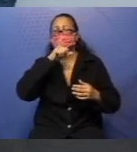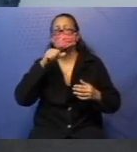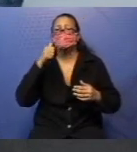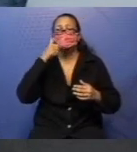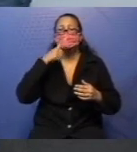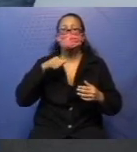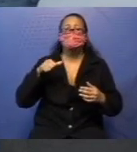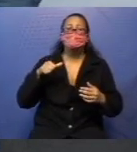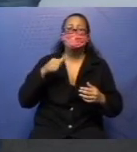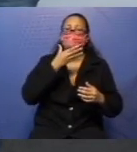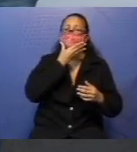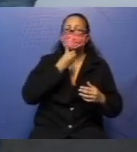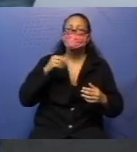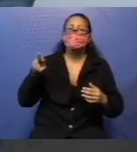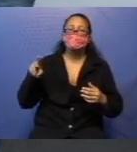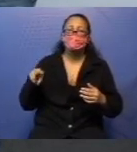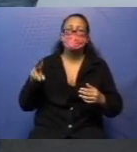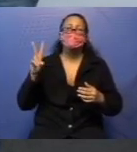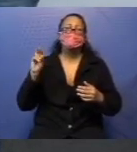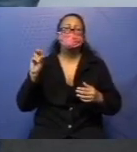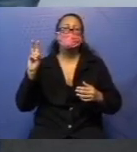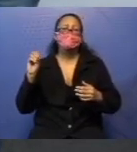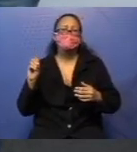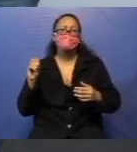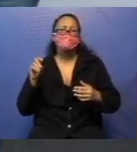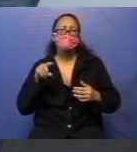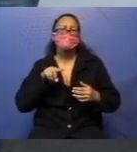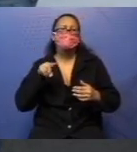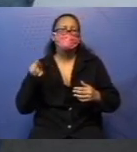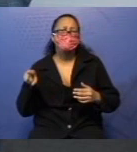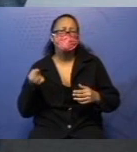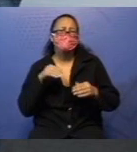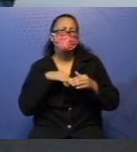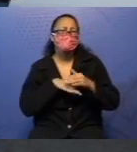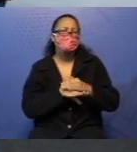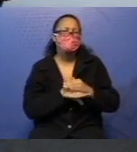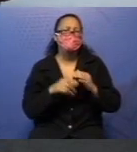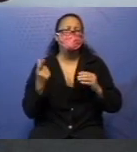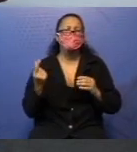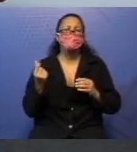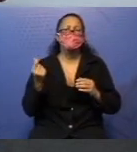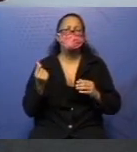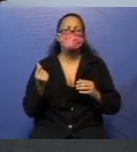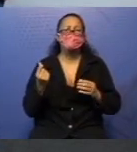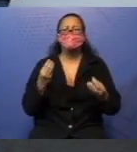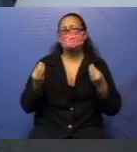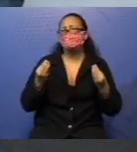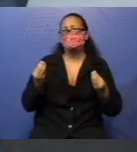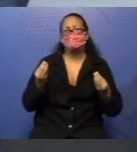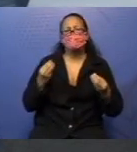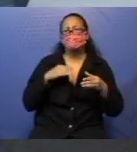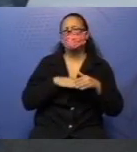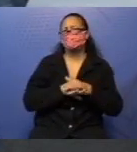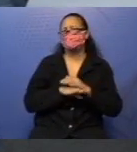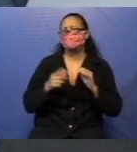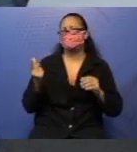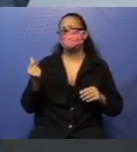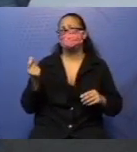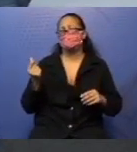Ô pai, ô mãe, ô avô, o senhor poupa dinheiro? Como que é poupar? Como que a gente faz?